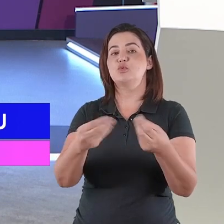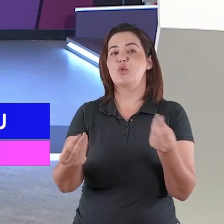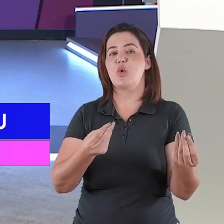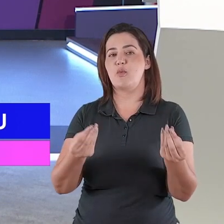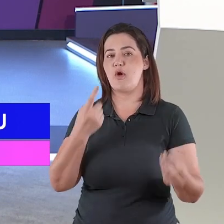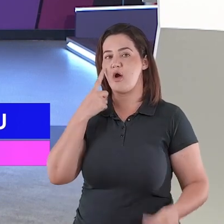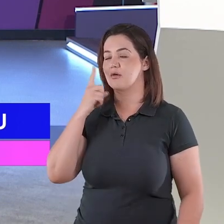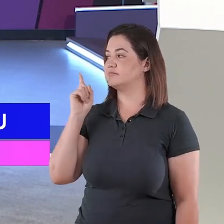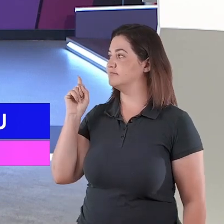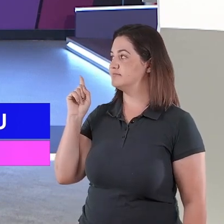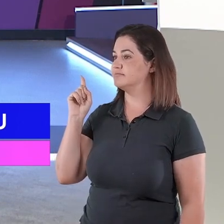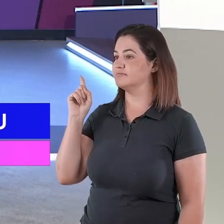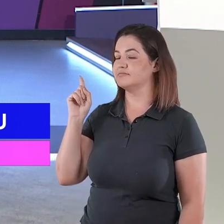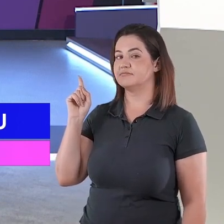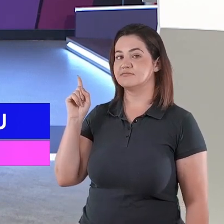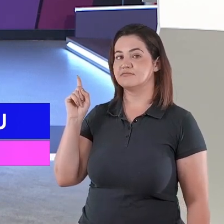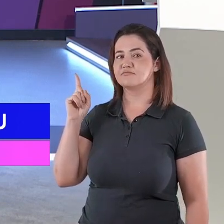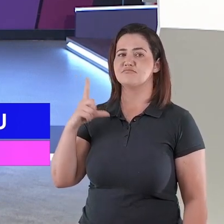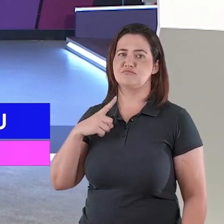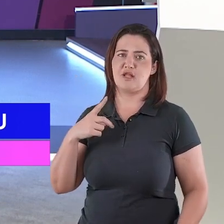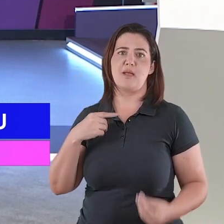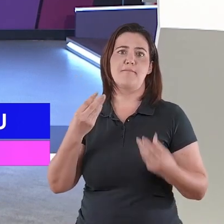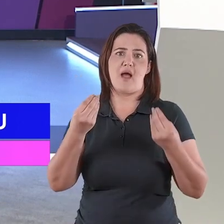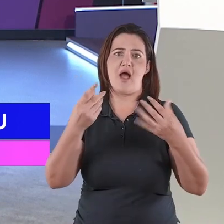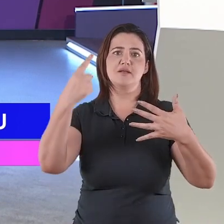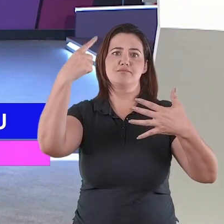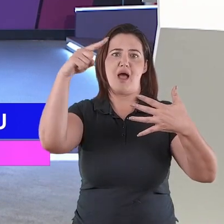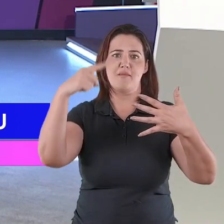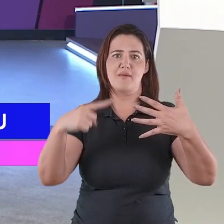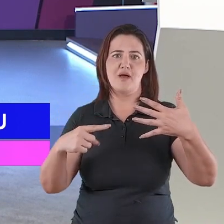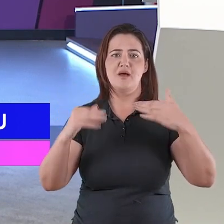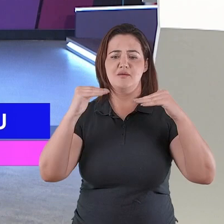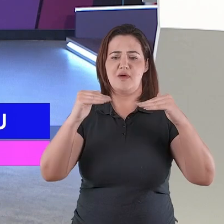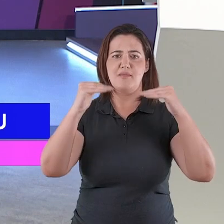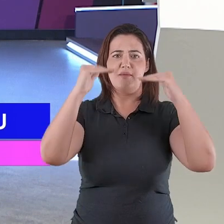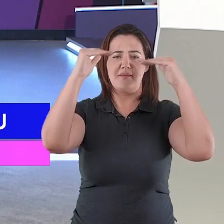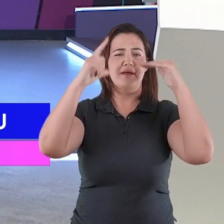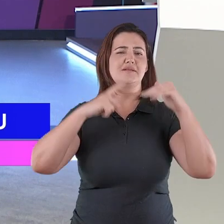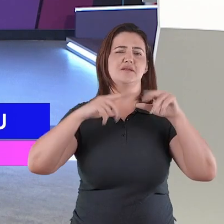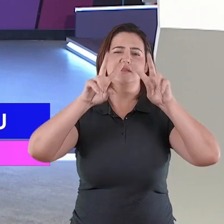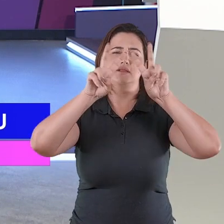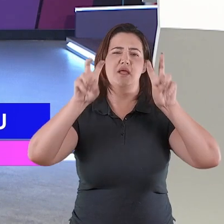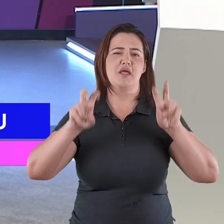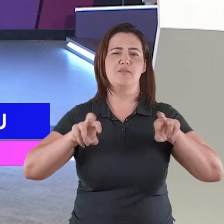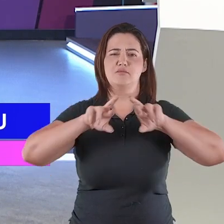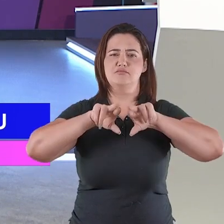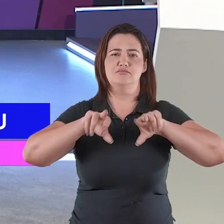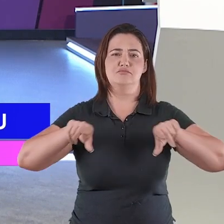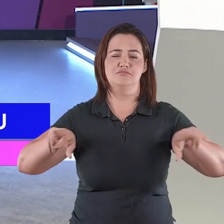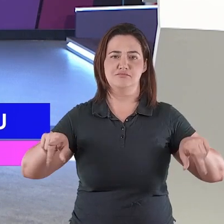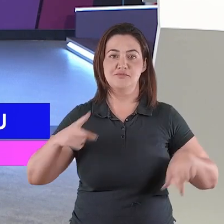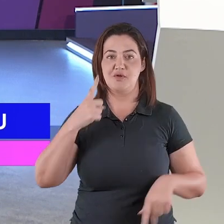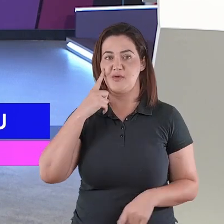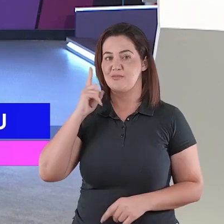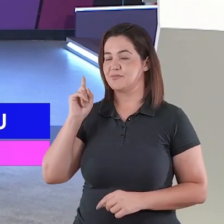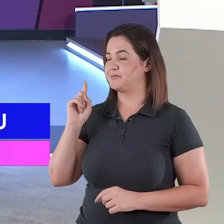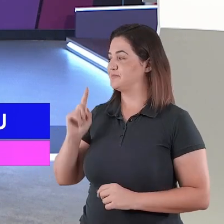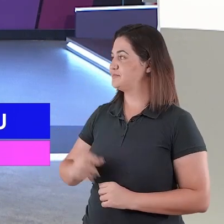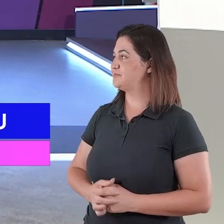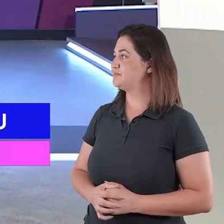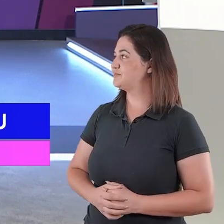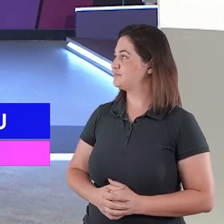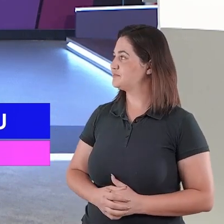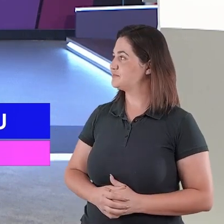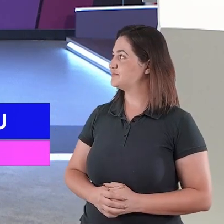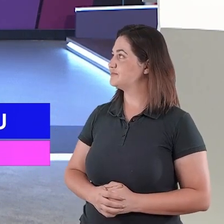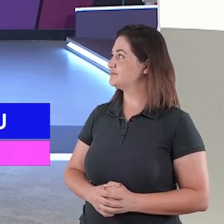Mas você vai ver que existem outros estudos mais interessantes, que falam sobre diferentes temas. Então, você entra aqui no primeiro estudo